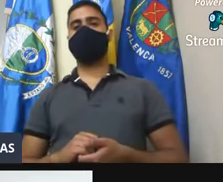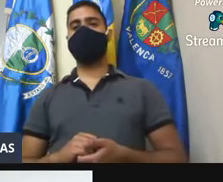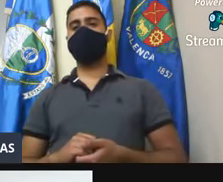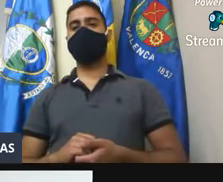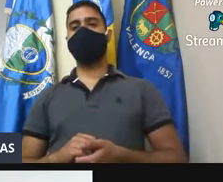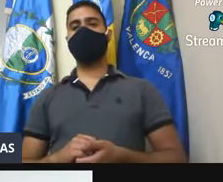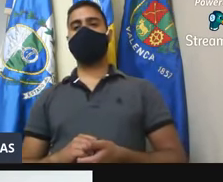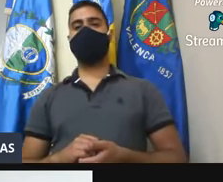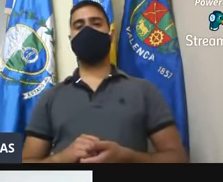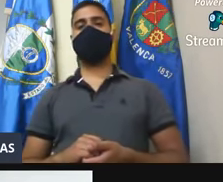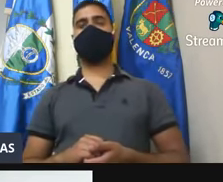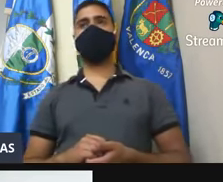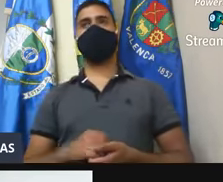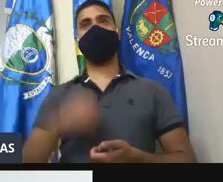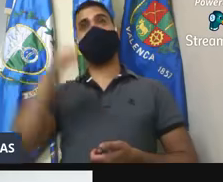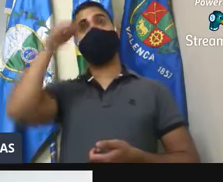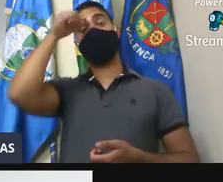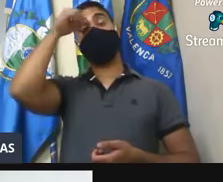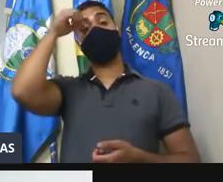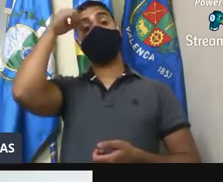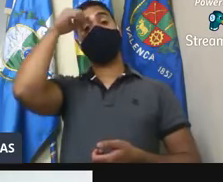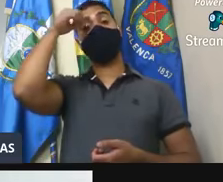Pedro Paulo Magalhães Graça. Aprovo.